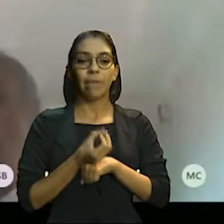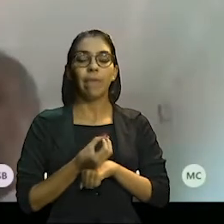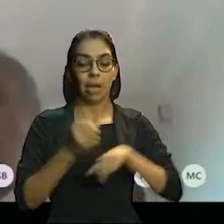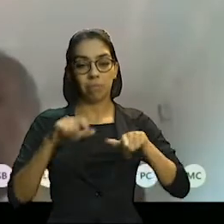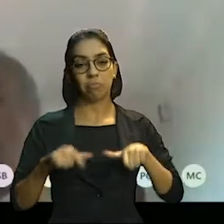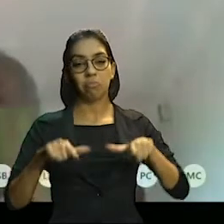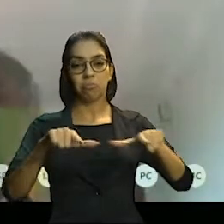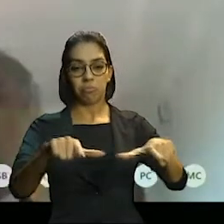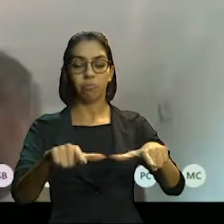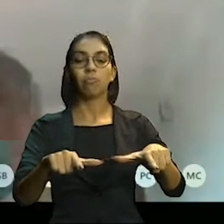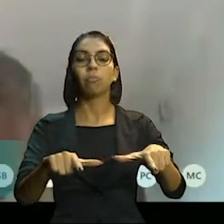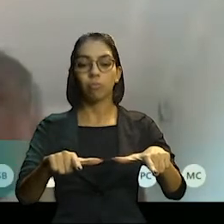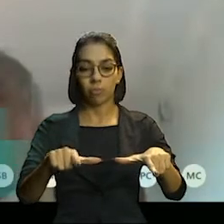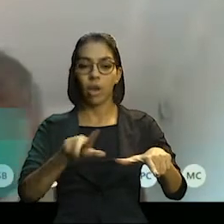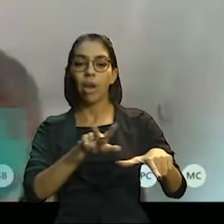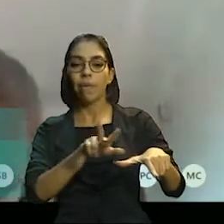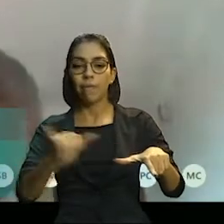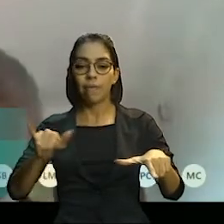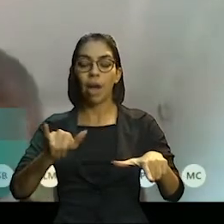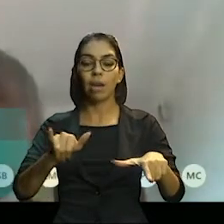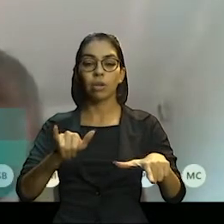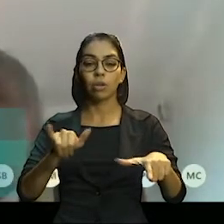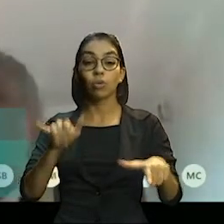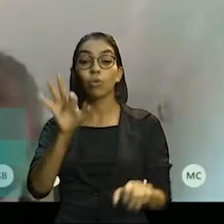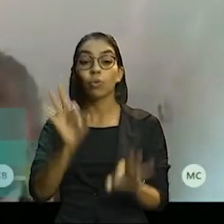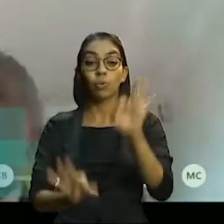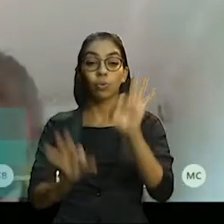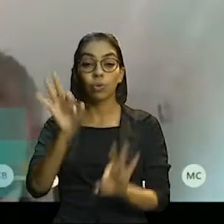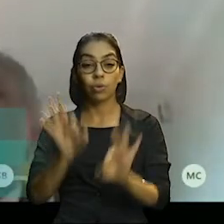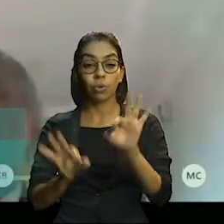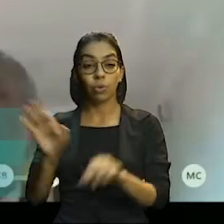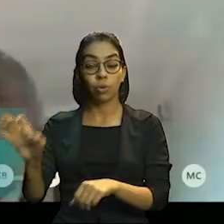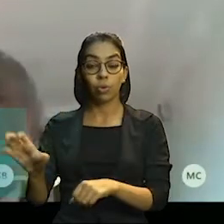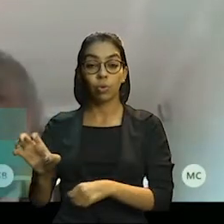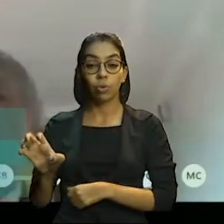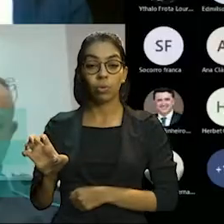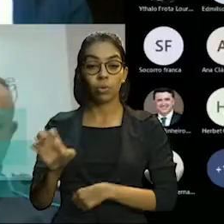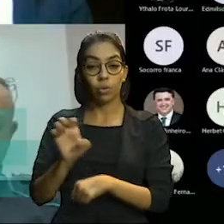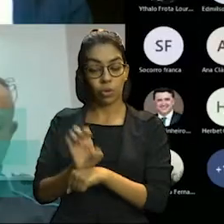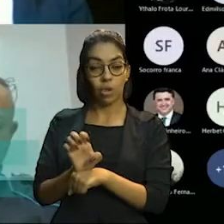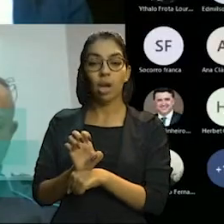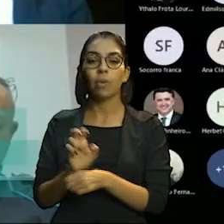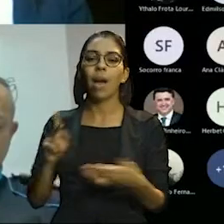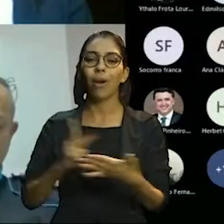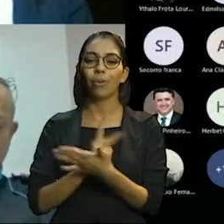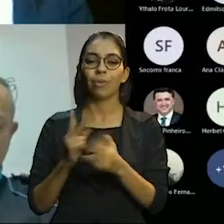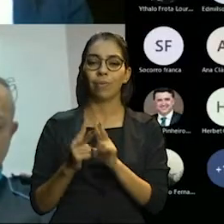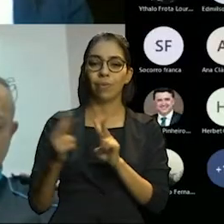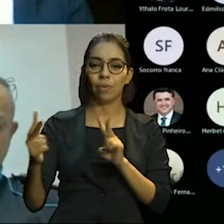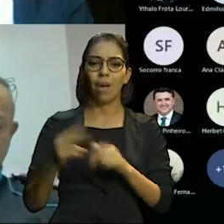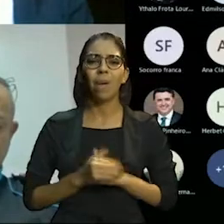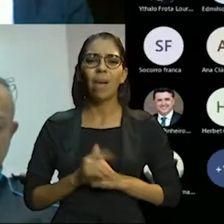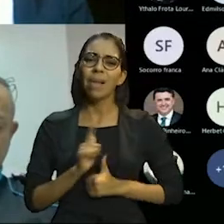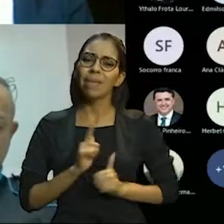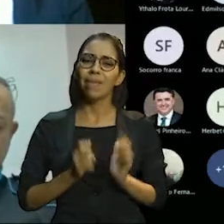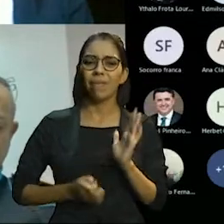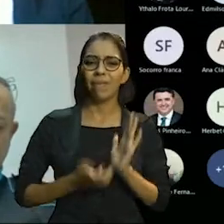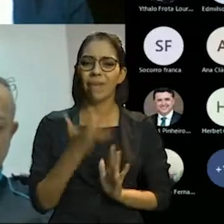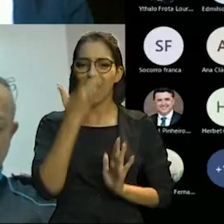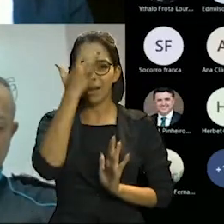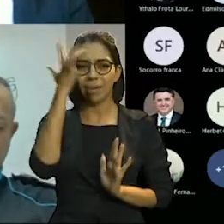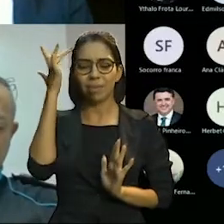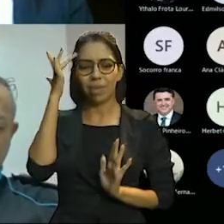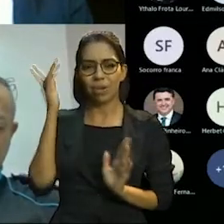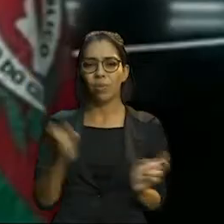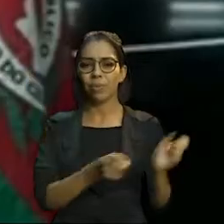Procurador-Geral de Justiça do Estado, Manuel Pinheiro, aconteceu de forma virtual. Diversas autoridades participaram da